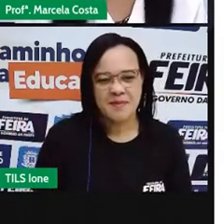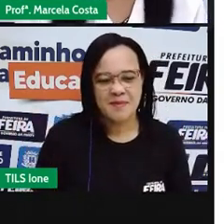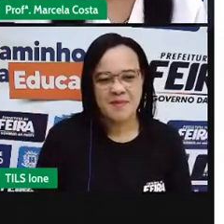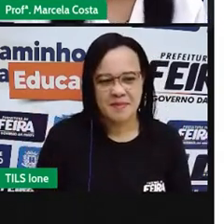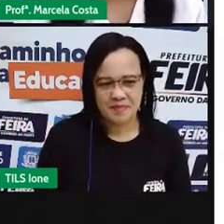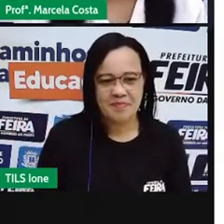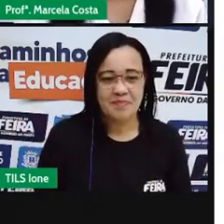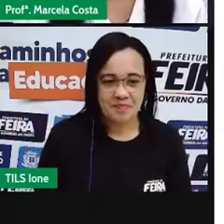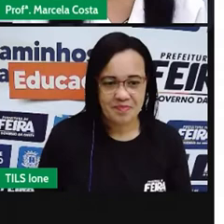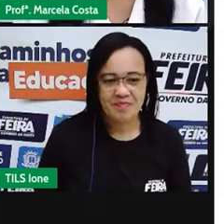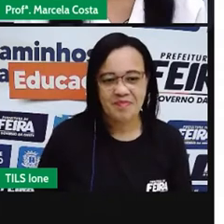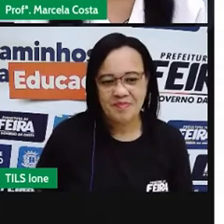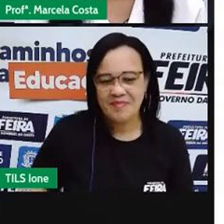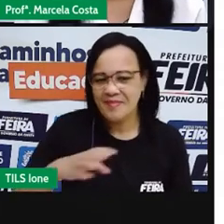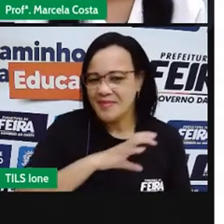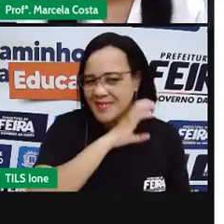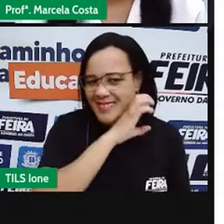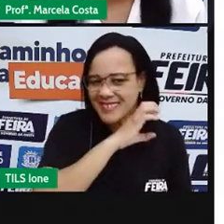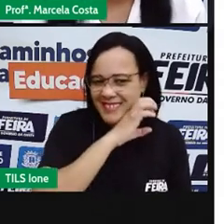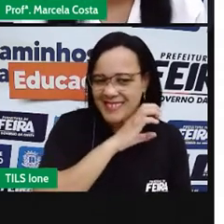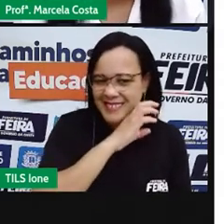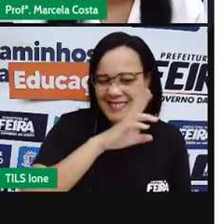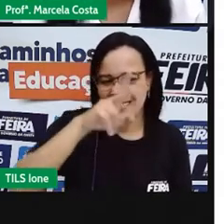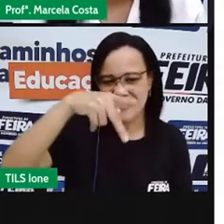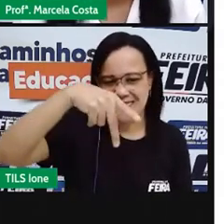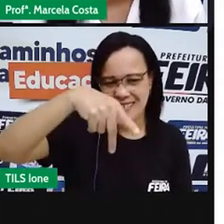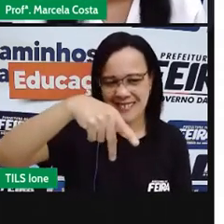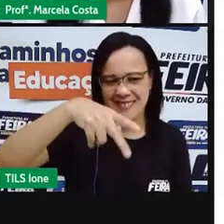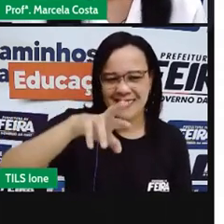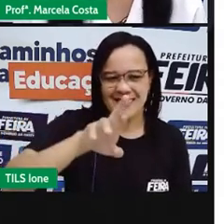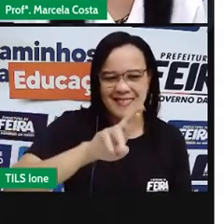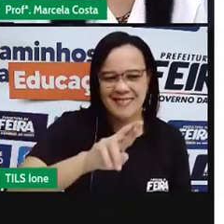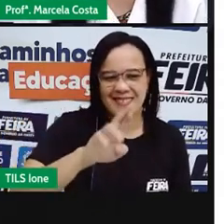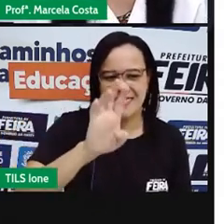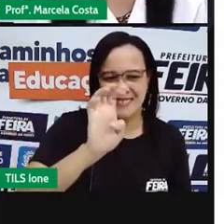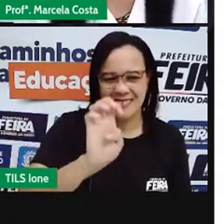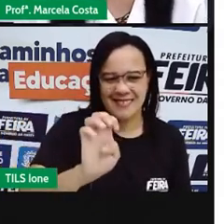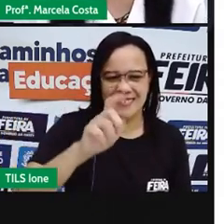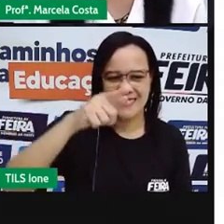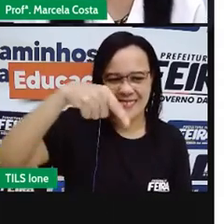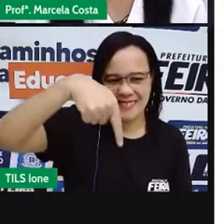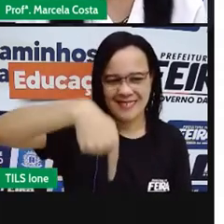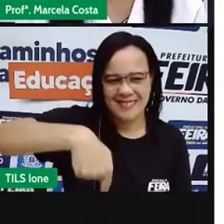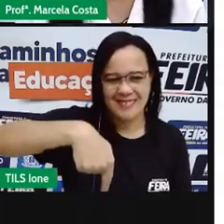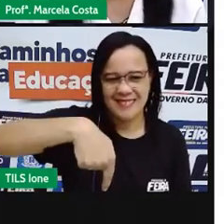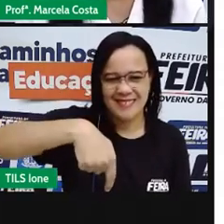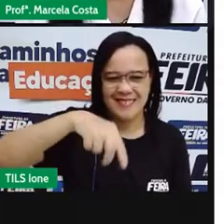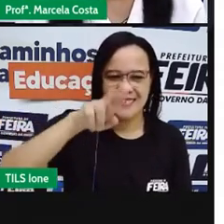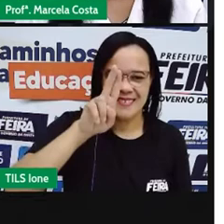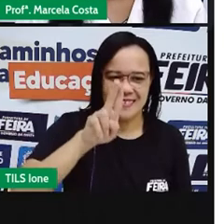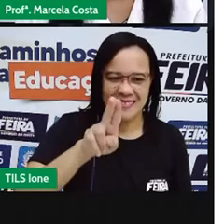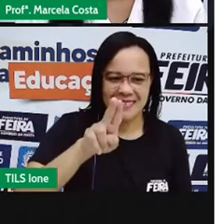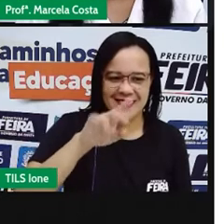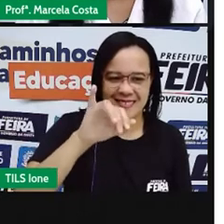Esse é o lixo. Preguiça. Ó. Preguiça.